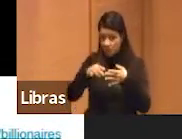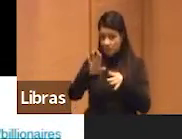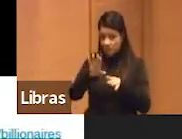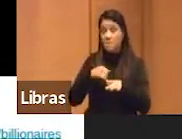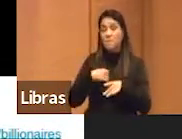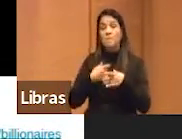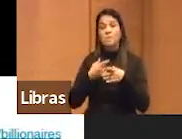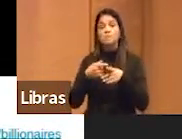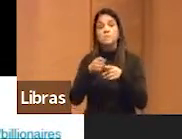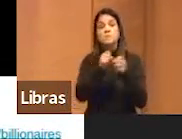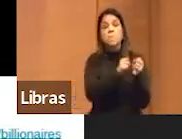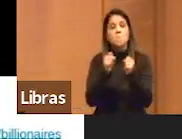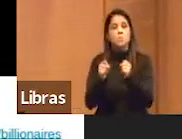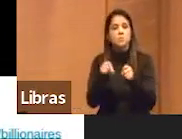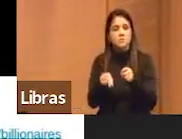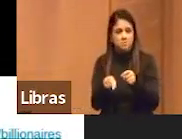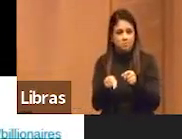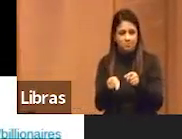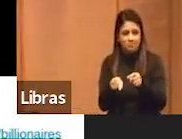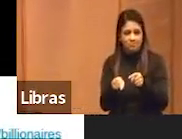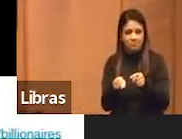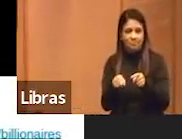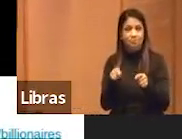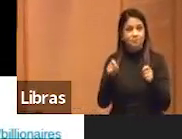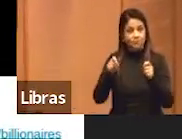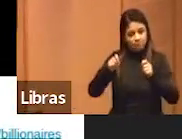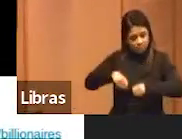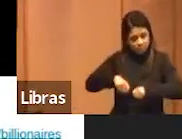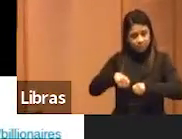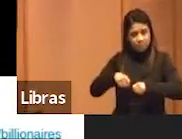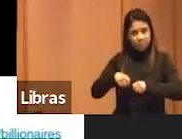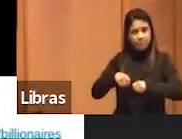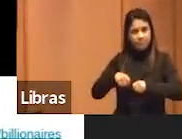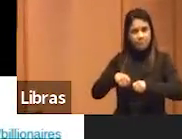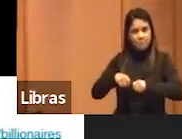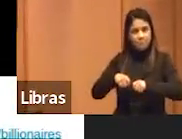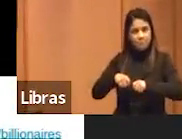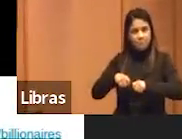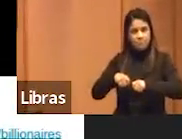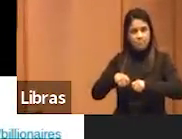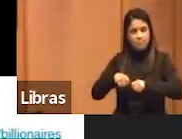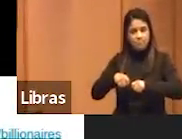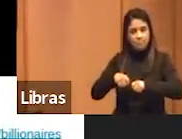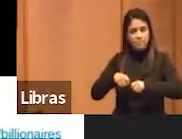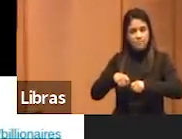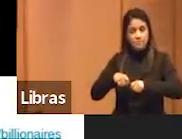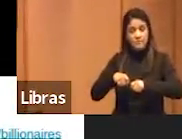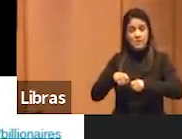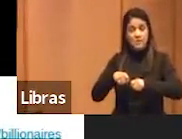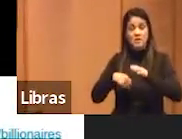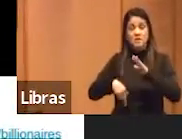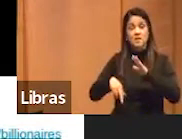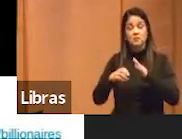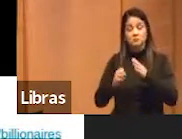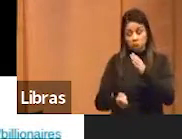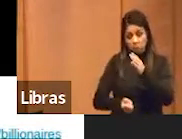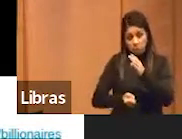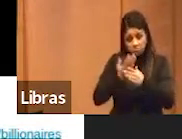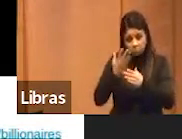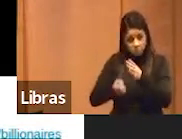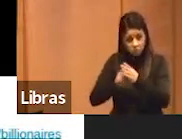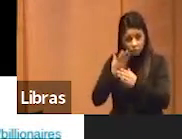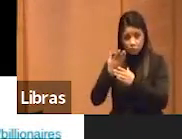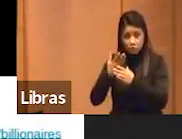que eles têm é um poder de tal forma que eles se apropriam das nossas produções